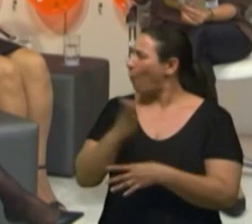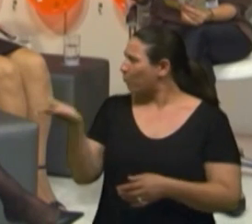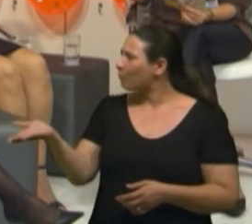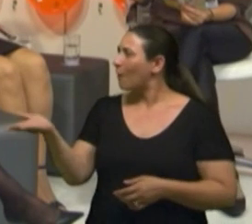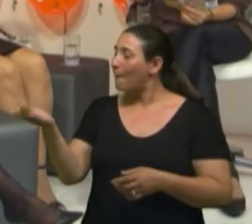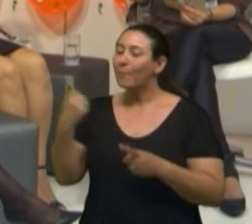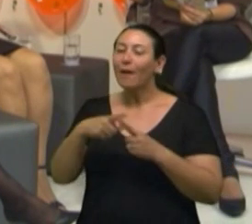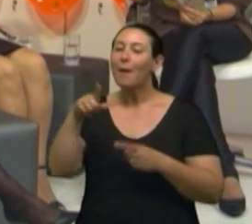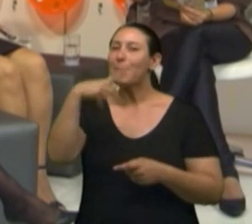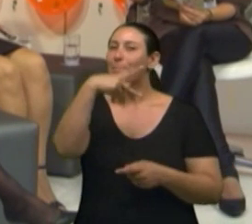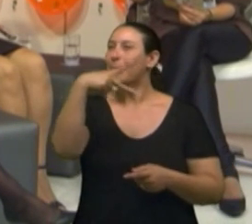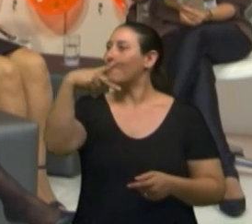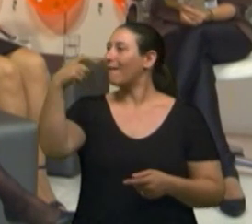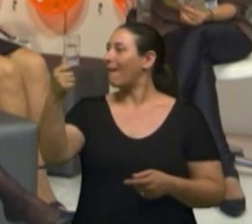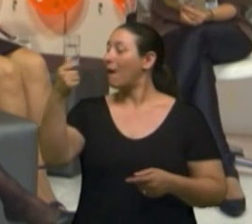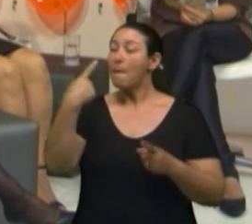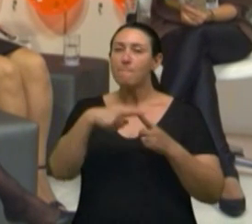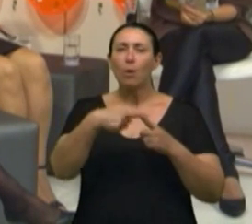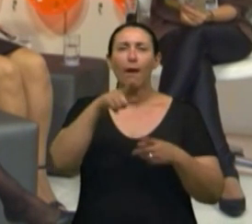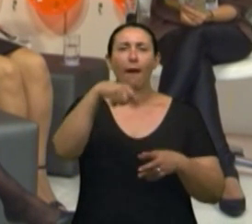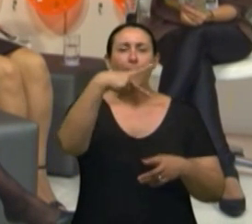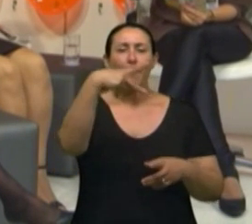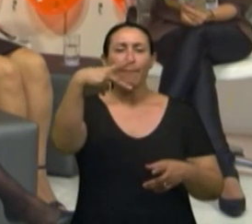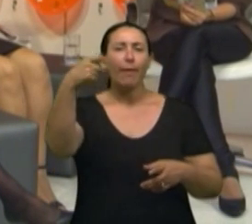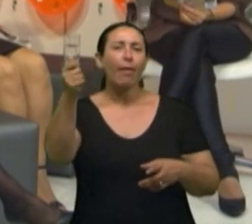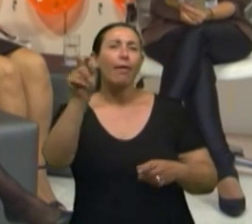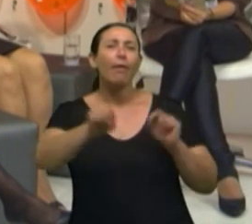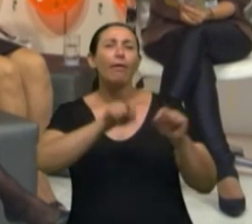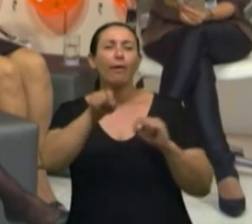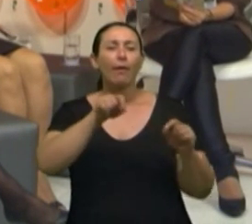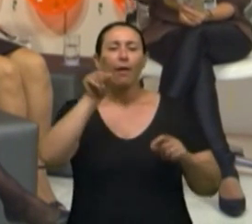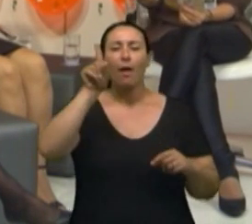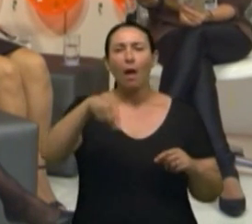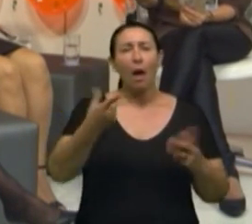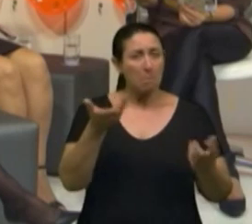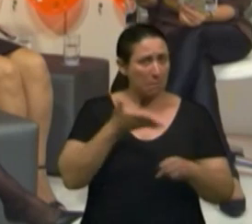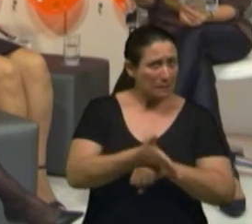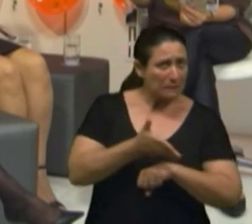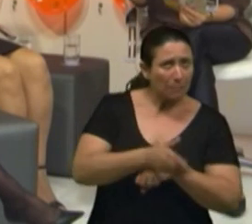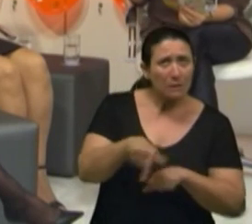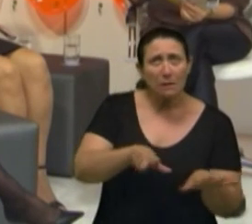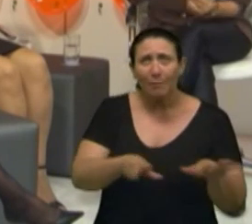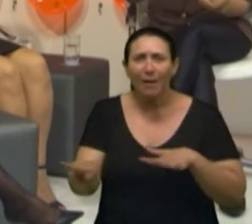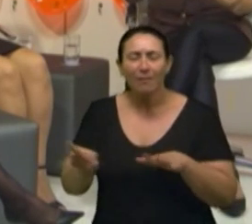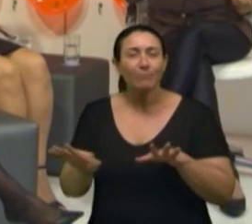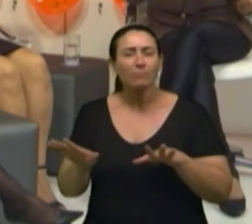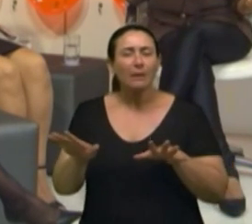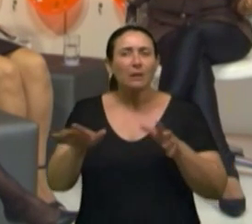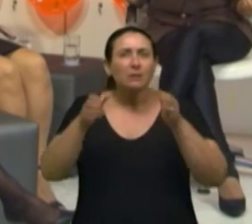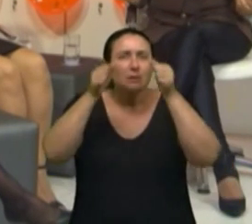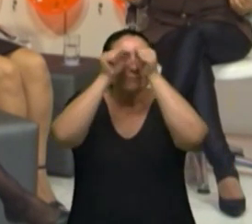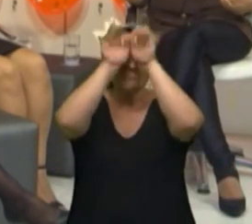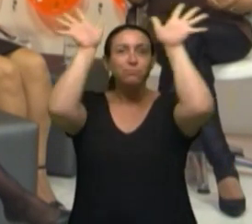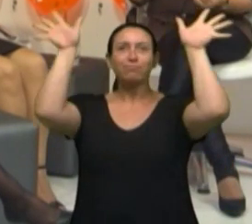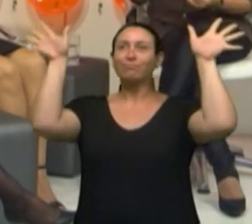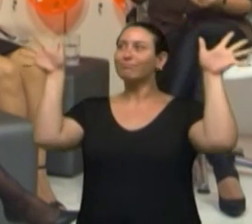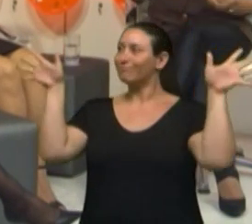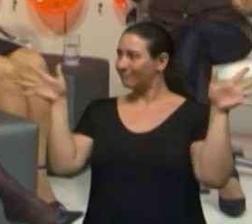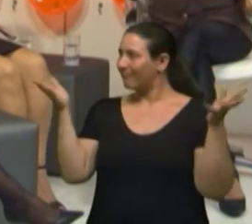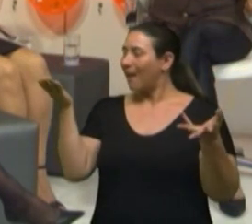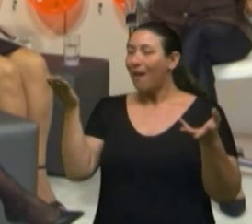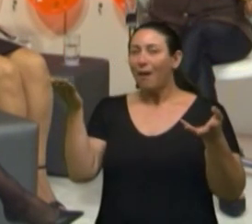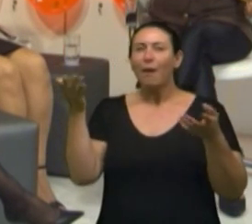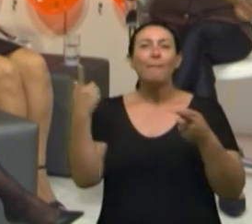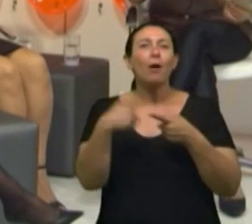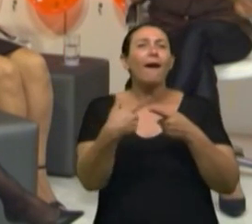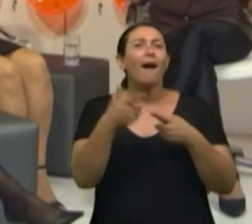questão do PPA, né? De que assim, não sabe o que fazer, se participa essa semana, vai clarear tantas coisas. Às vezes, essa